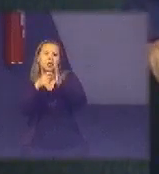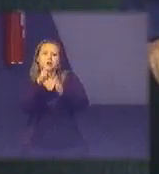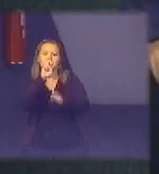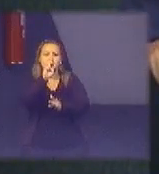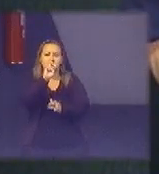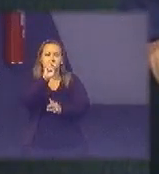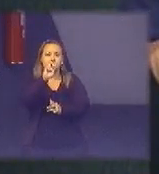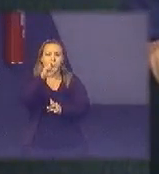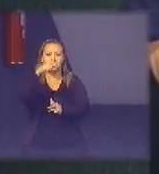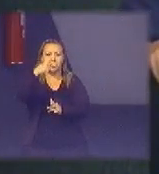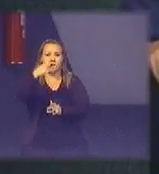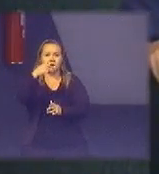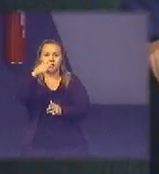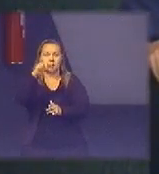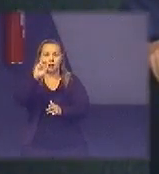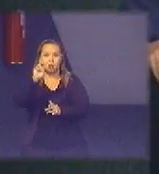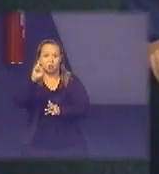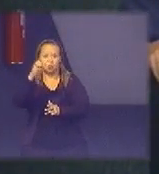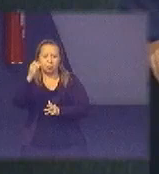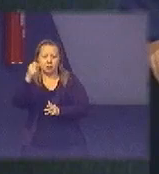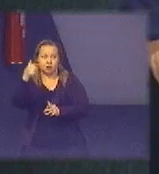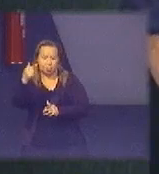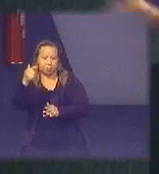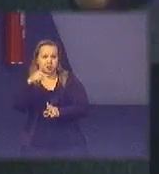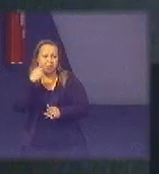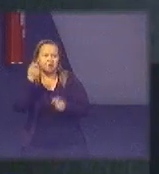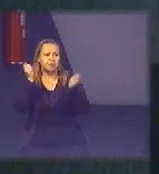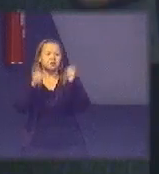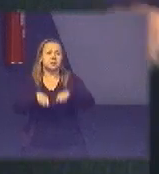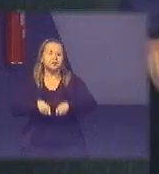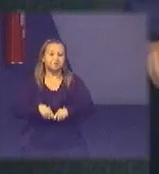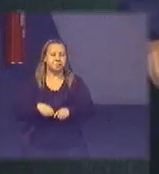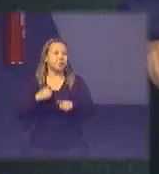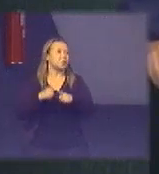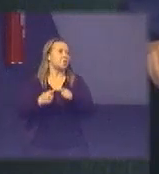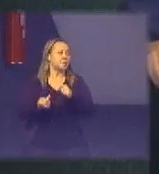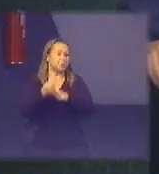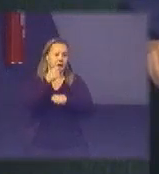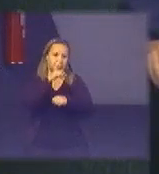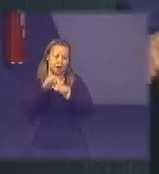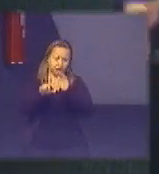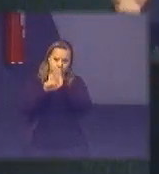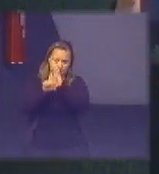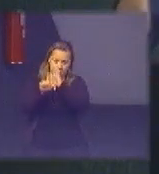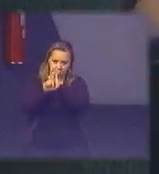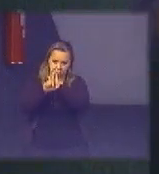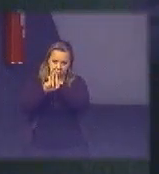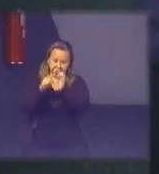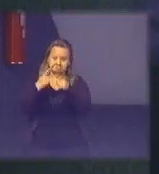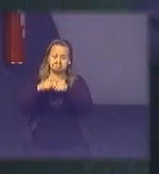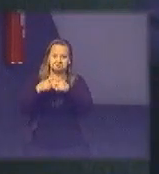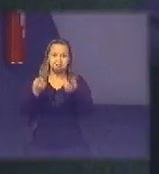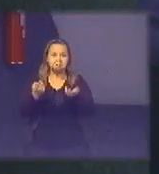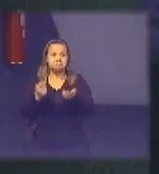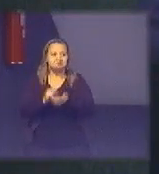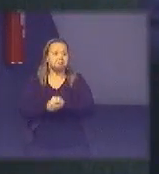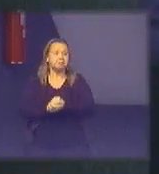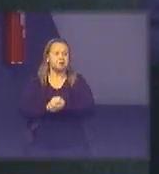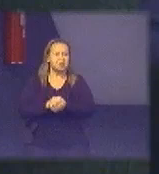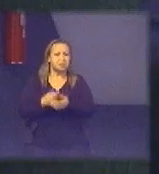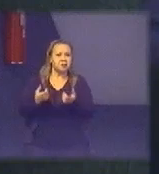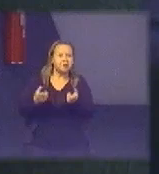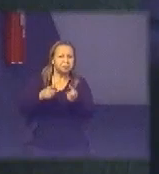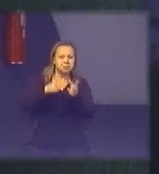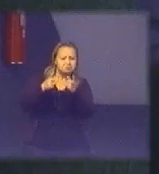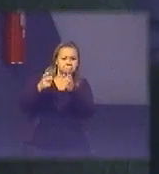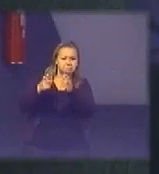o 57507 que é uma porcaria também lá de gestão por competências porque tá aqui tá então assim ele deixa ele amplifica